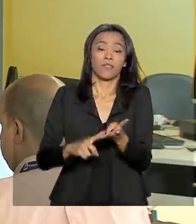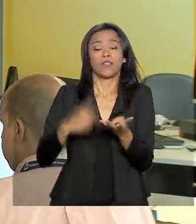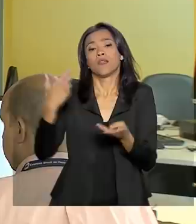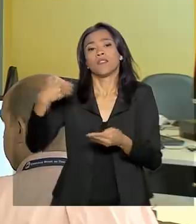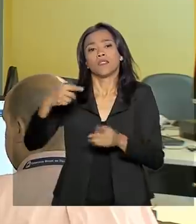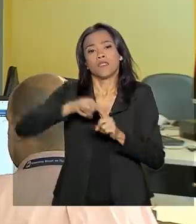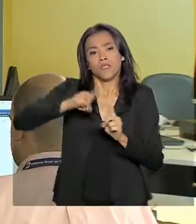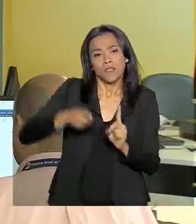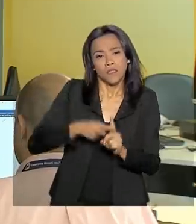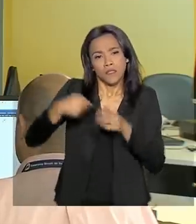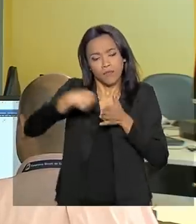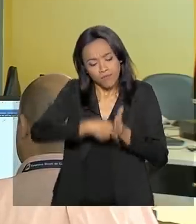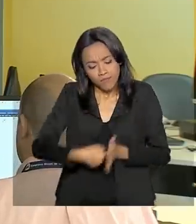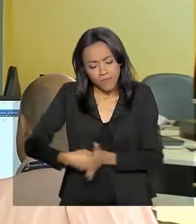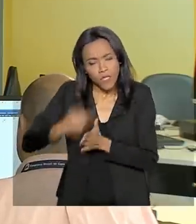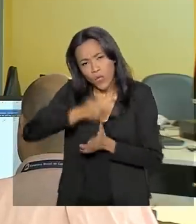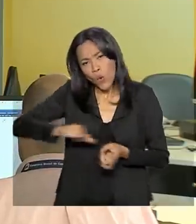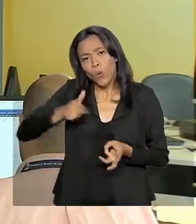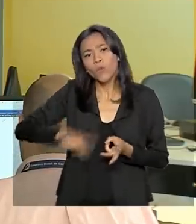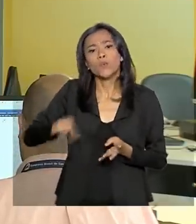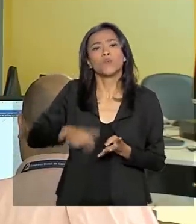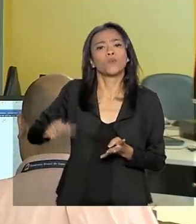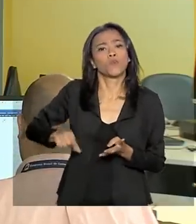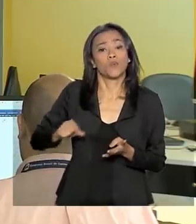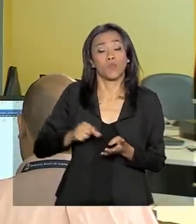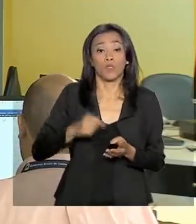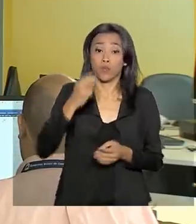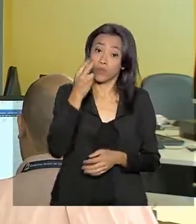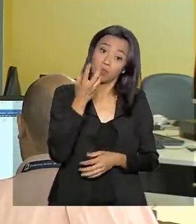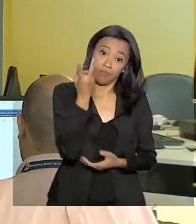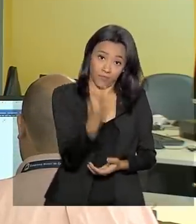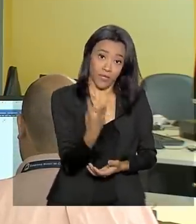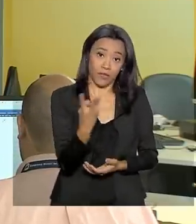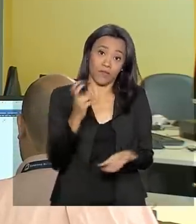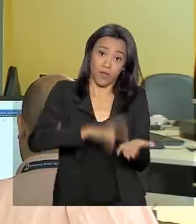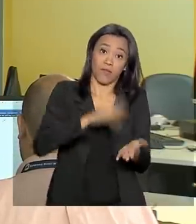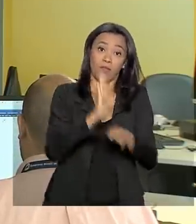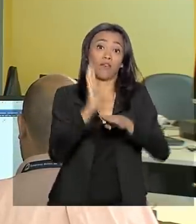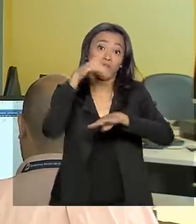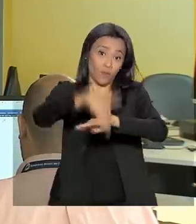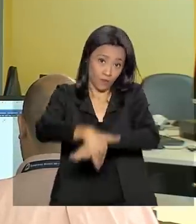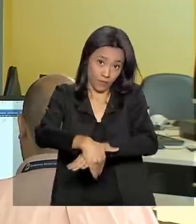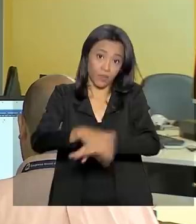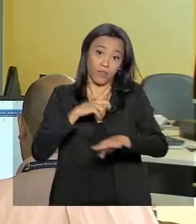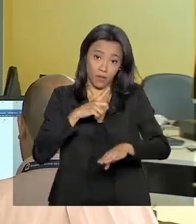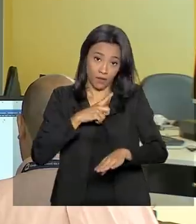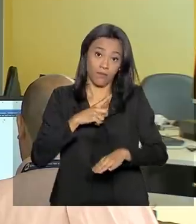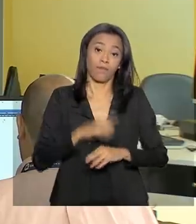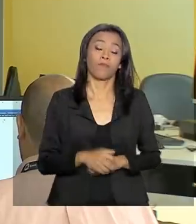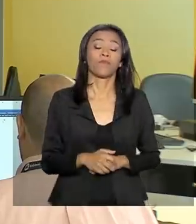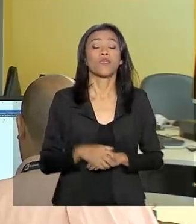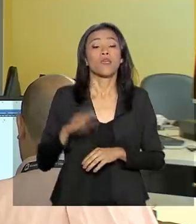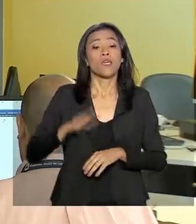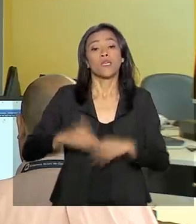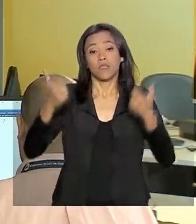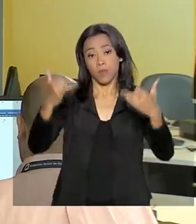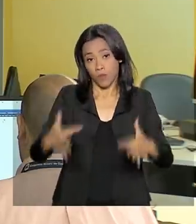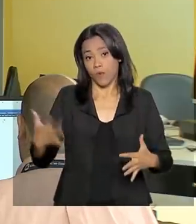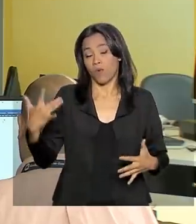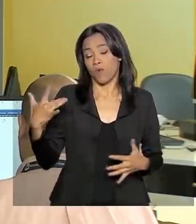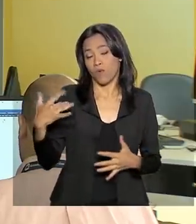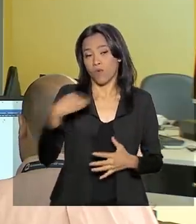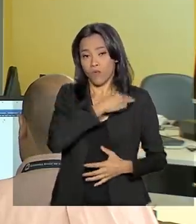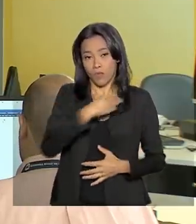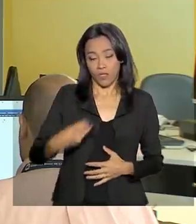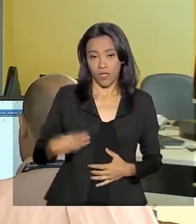pré-natal, entre outros procedimentos durante três turnos. De acordo com o ministro da Saúde, Luiz Henrique Mandetta, os postos de saúde vão